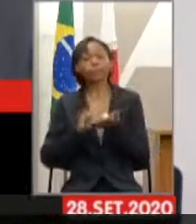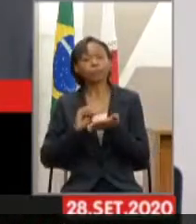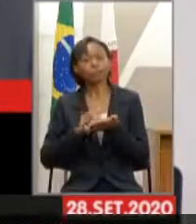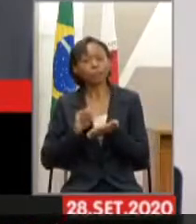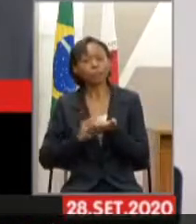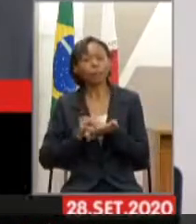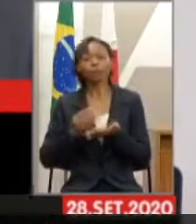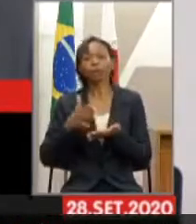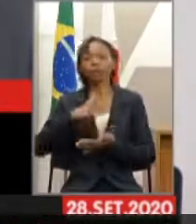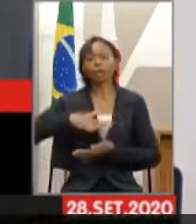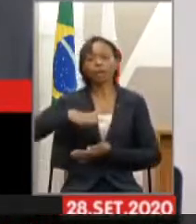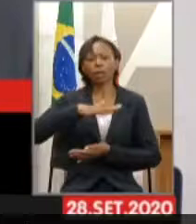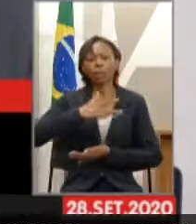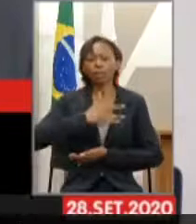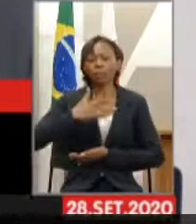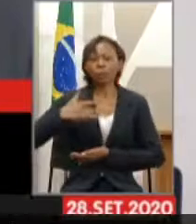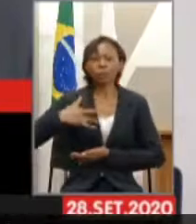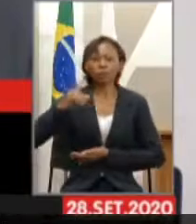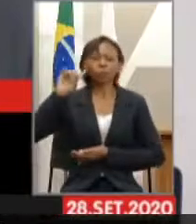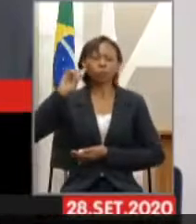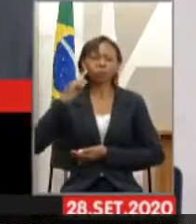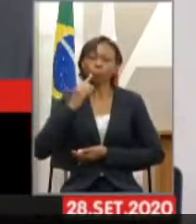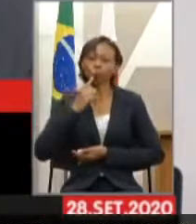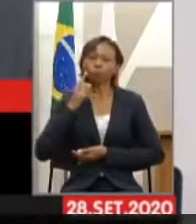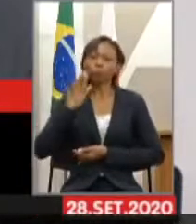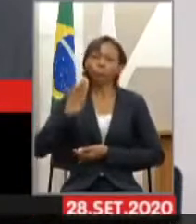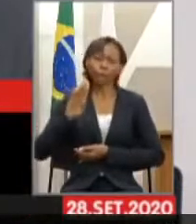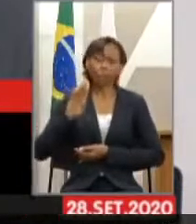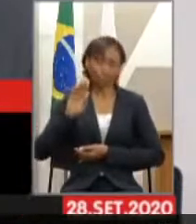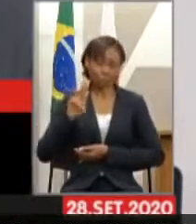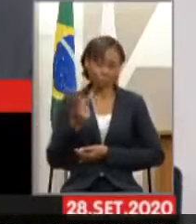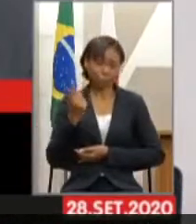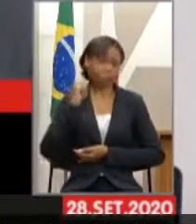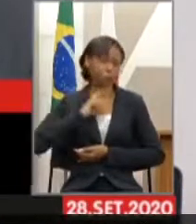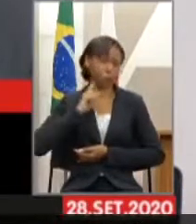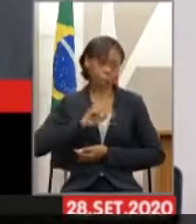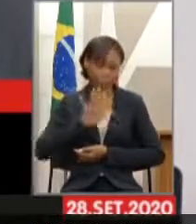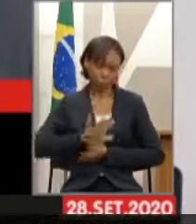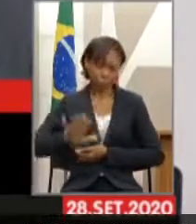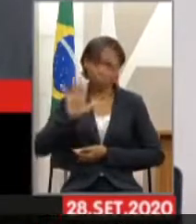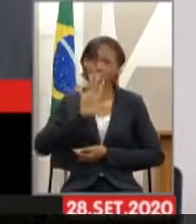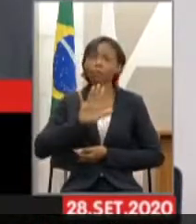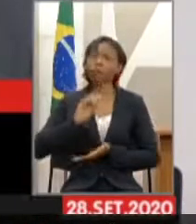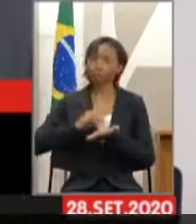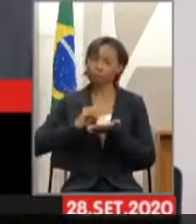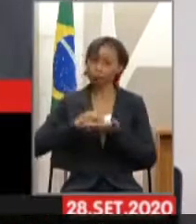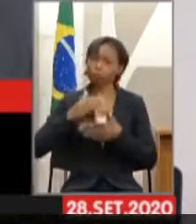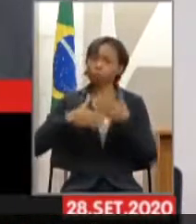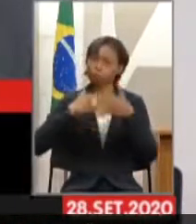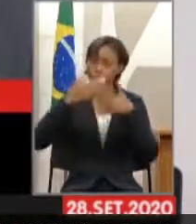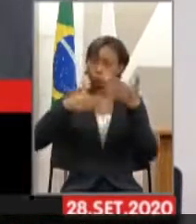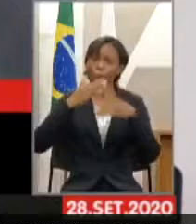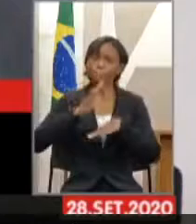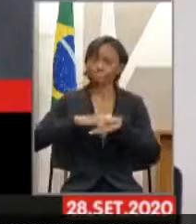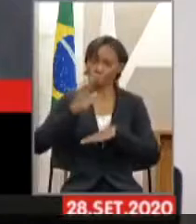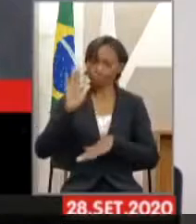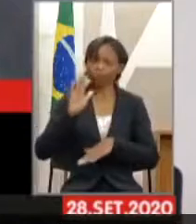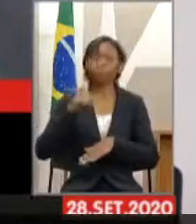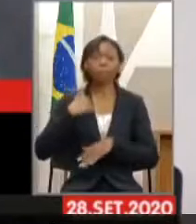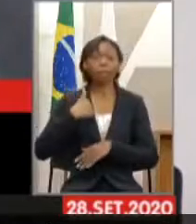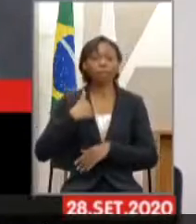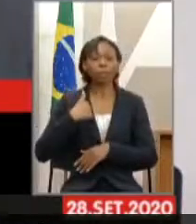na saúde dos surdos em Minas Gerais. Nós precisamos de uma evolução muito grande ainda. E eu sempre digo aqui,